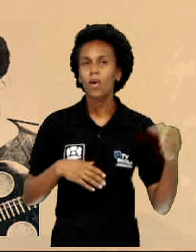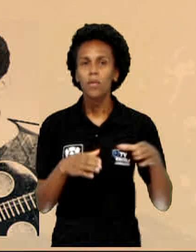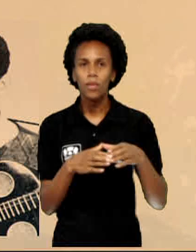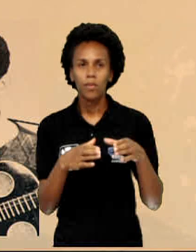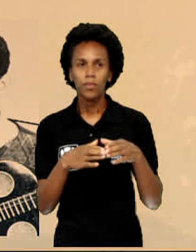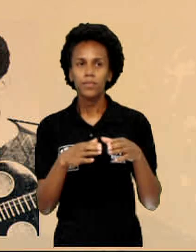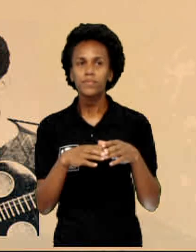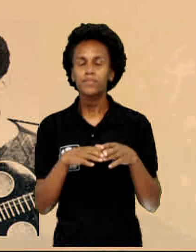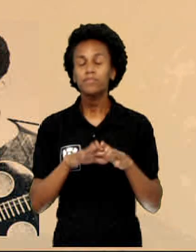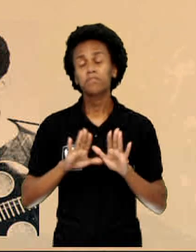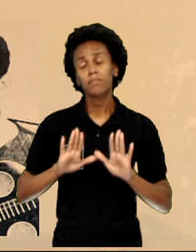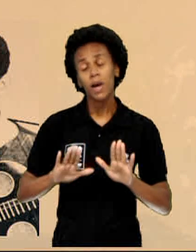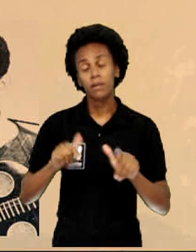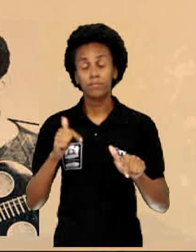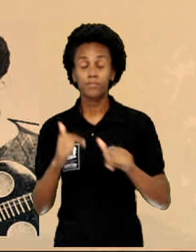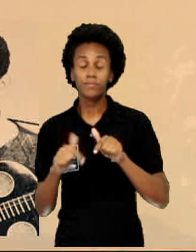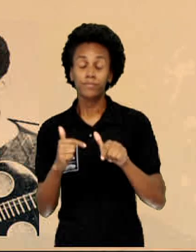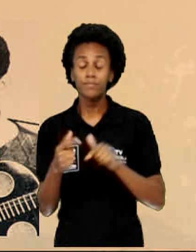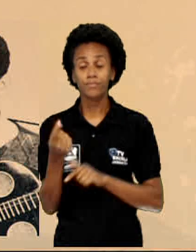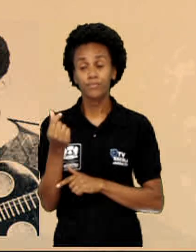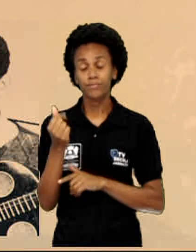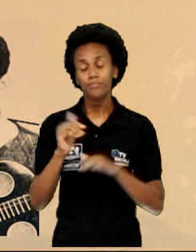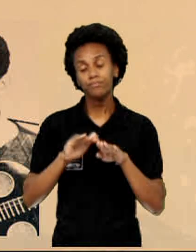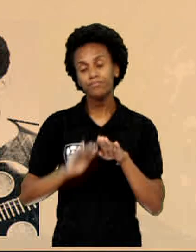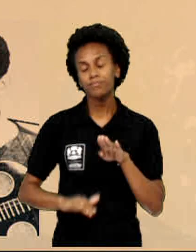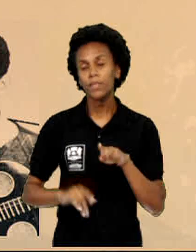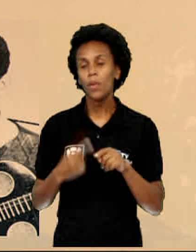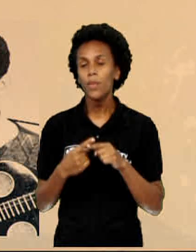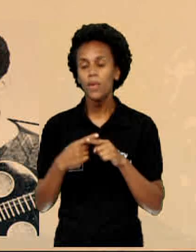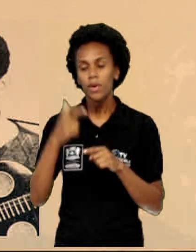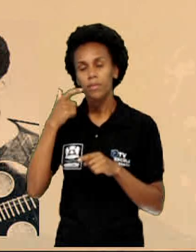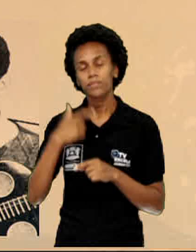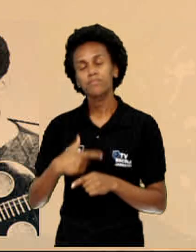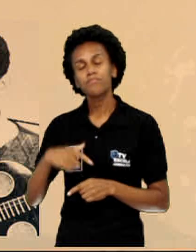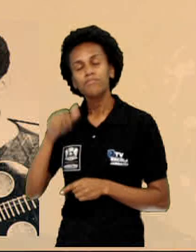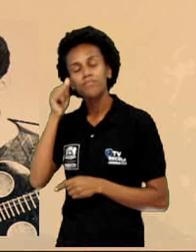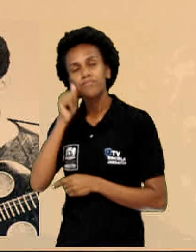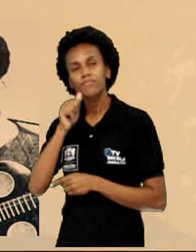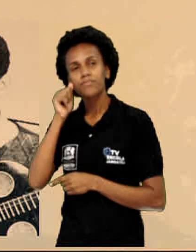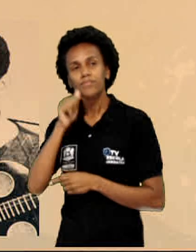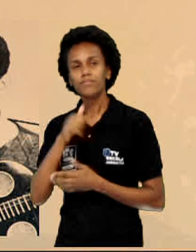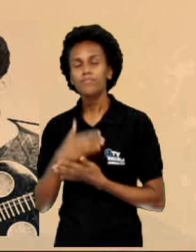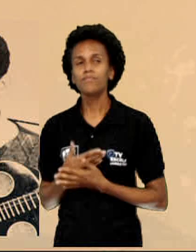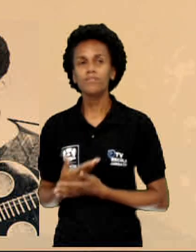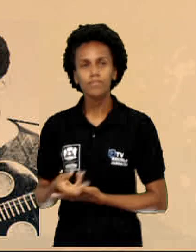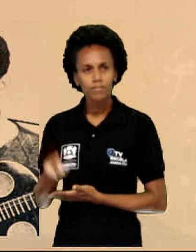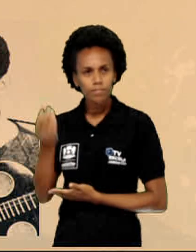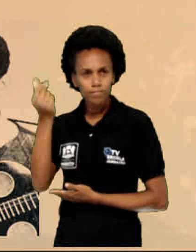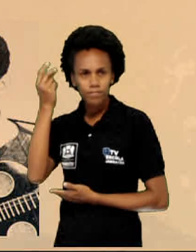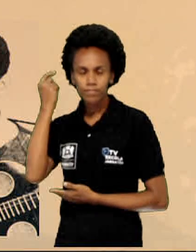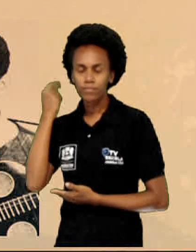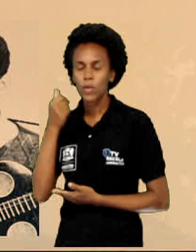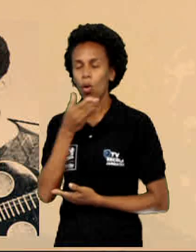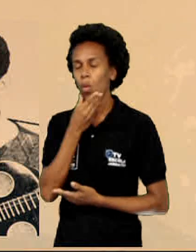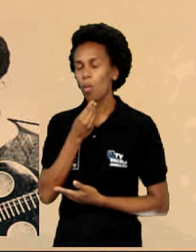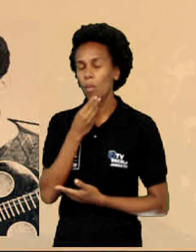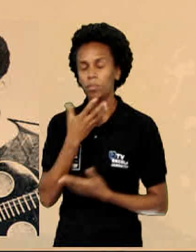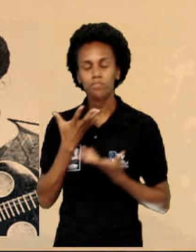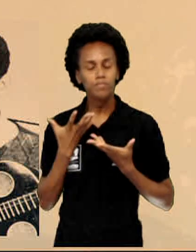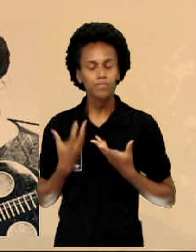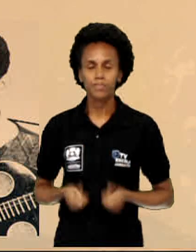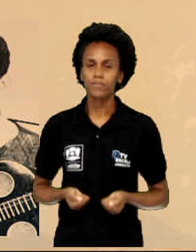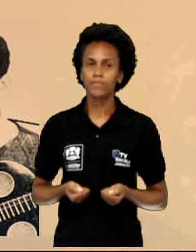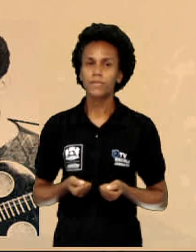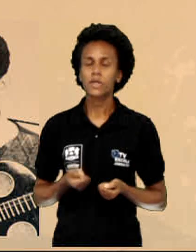ganhando menos pelo fato de ser mulher. Naquela época, homens não aceitavam ganhar igual a uma